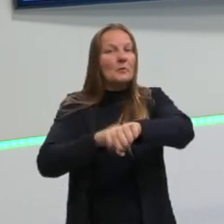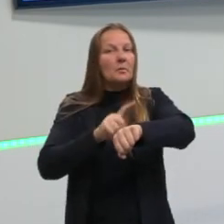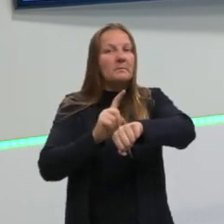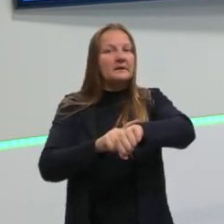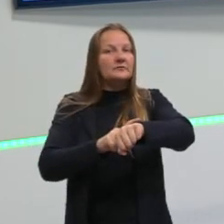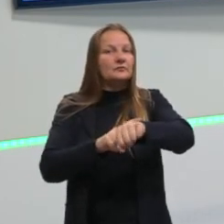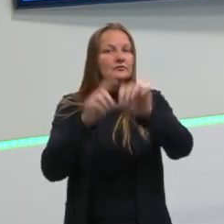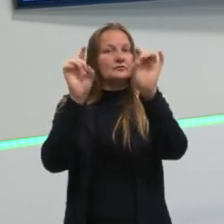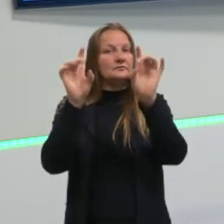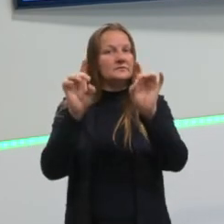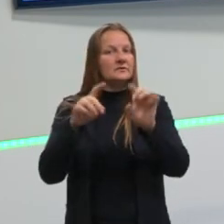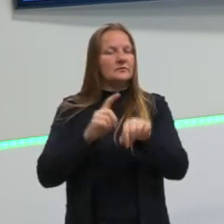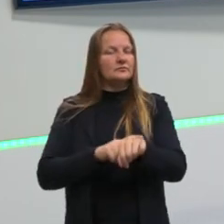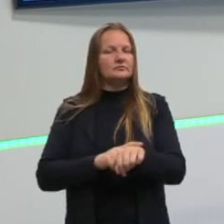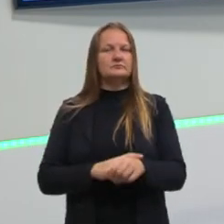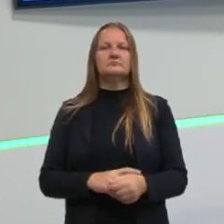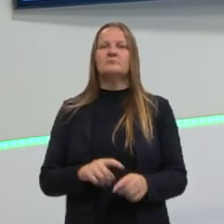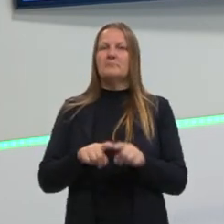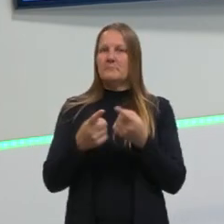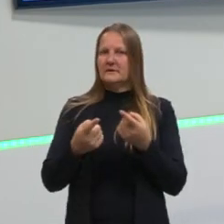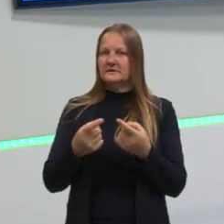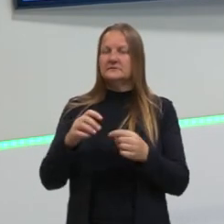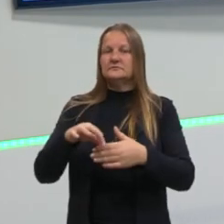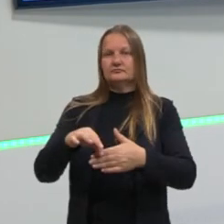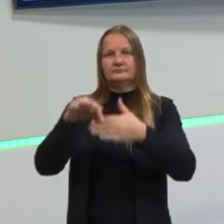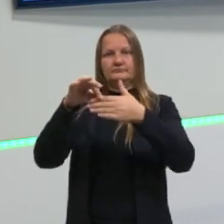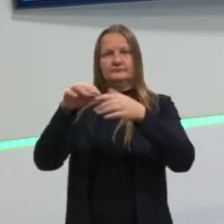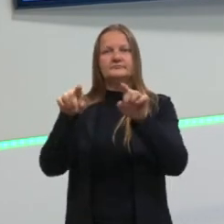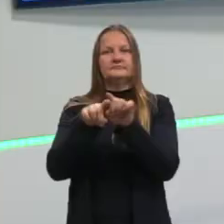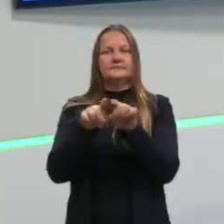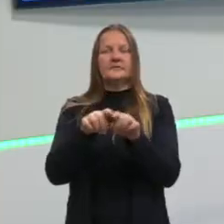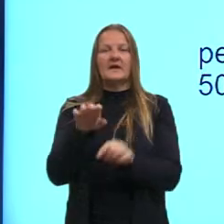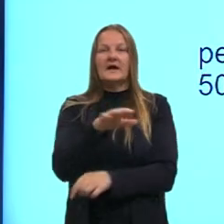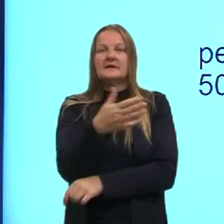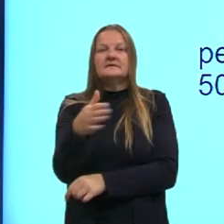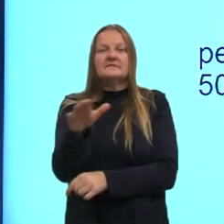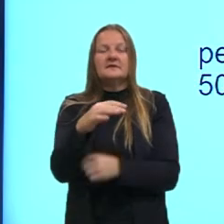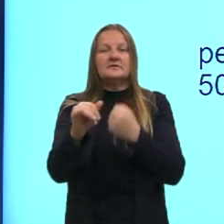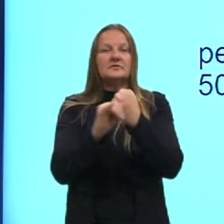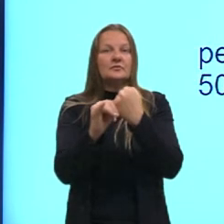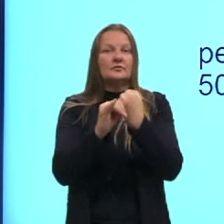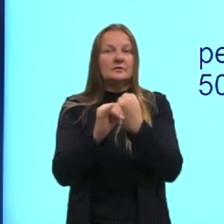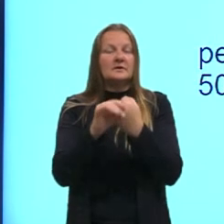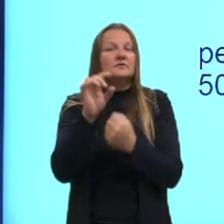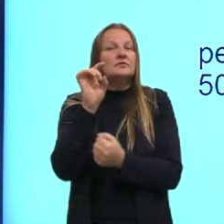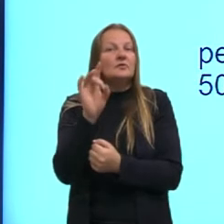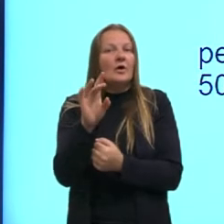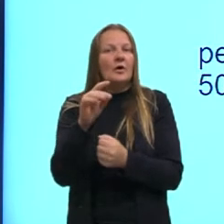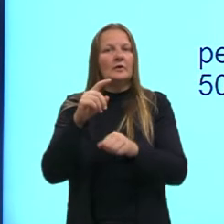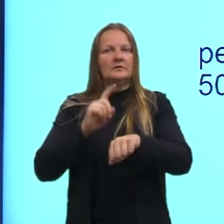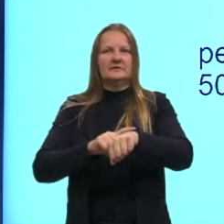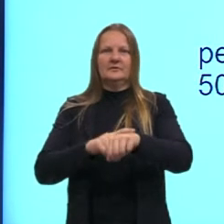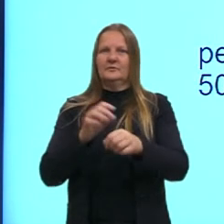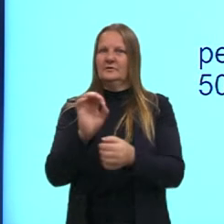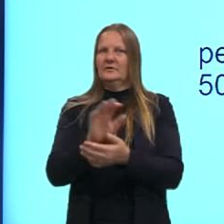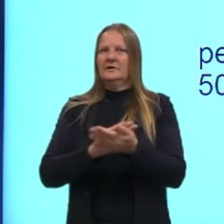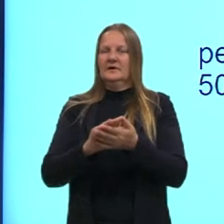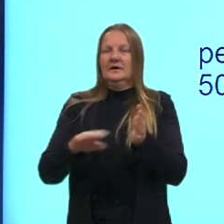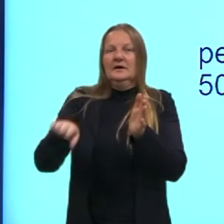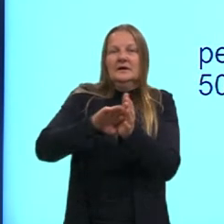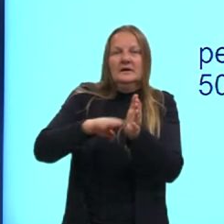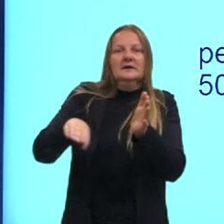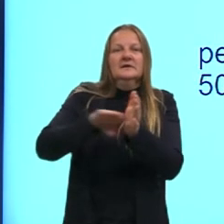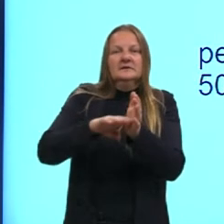ela foi escrita. Mas vale ressaltar que nem todas as crônicas elas vão se perder no tempo. Porque a gente tem